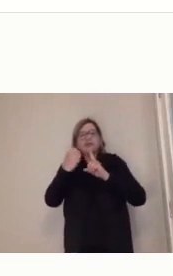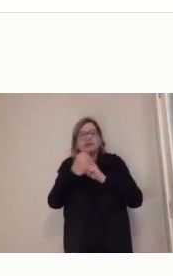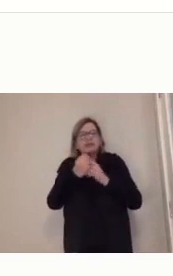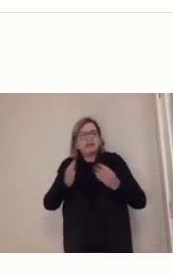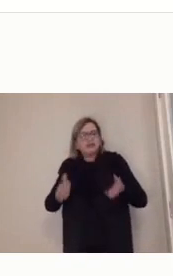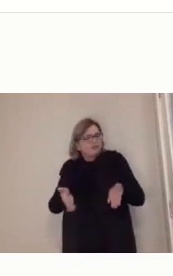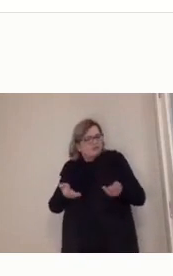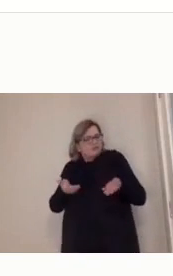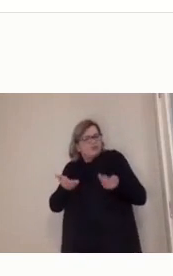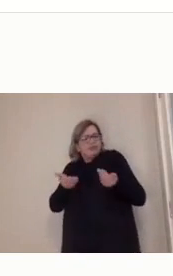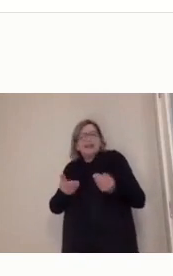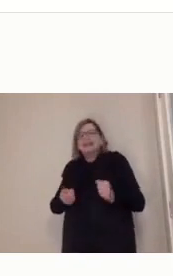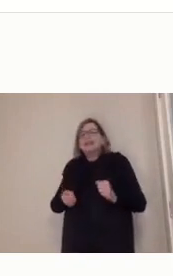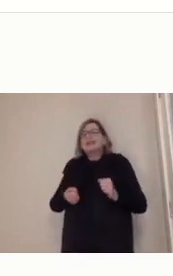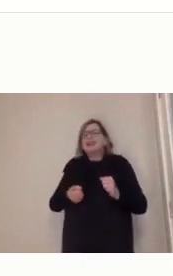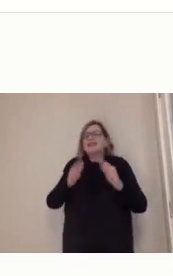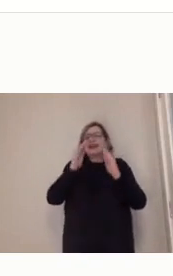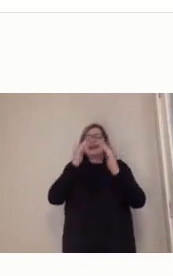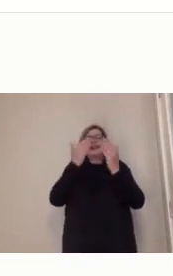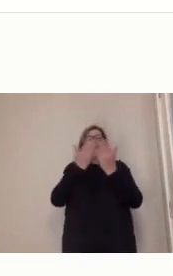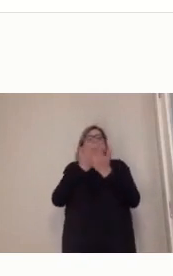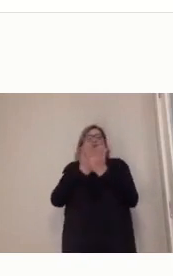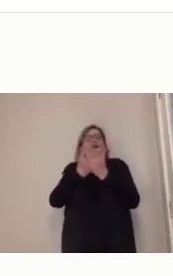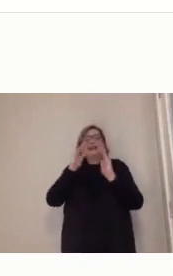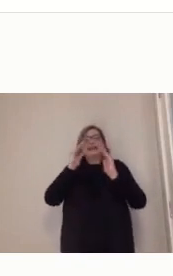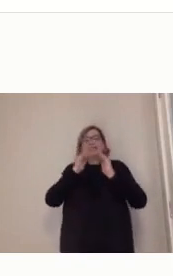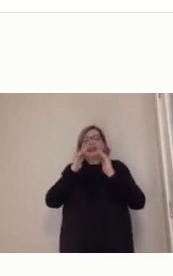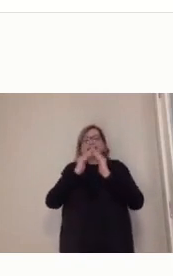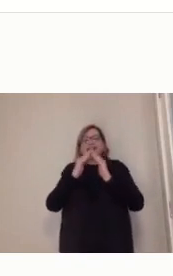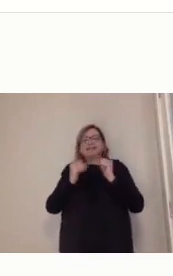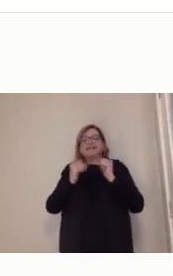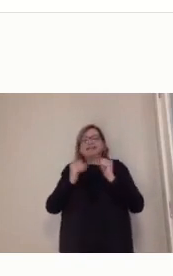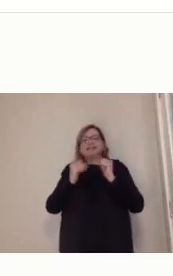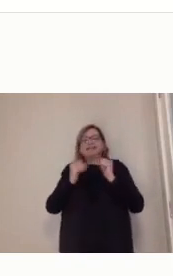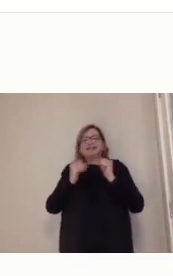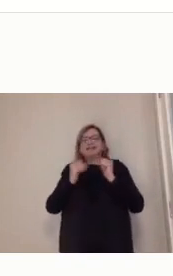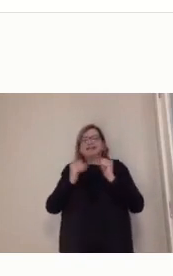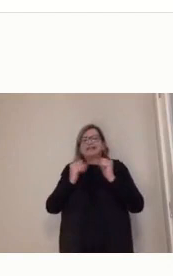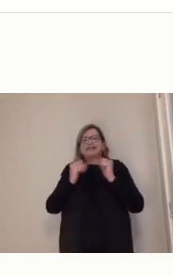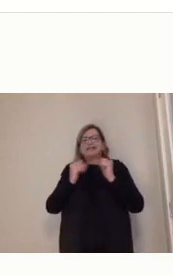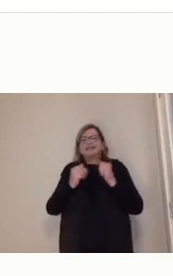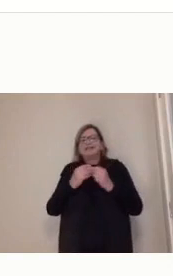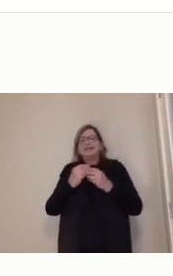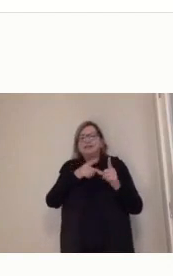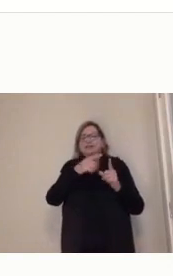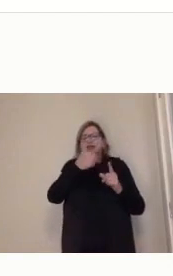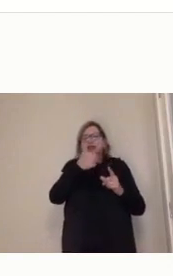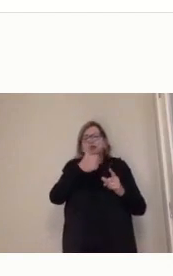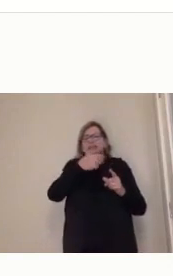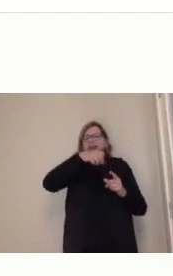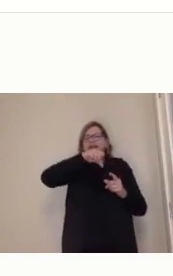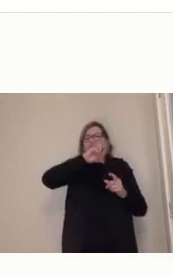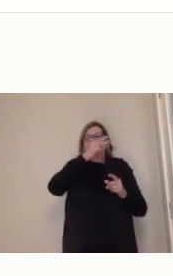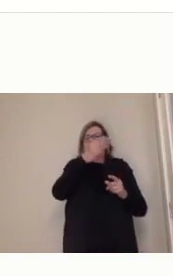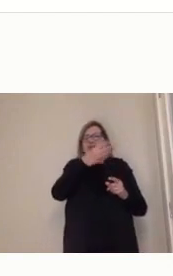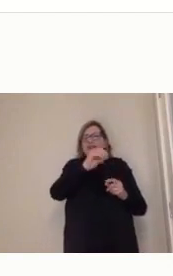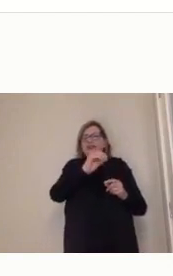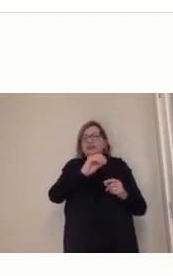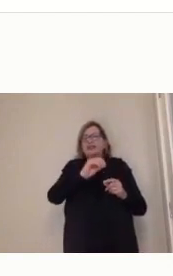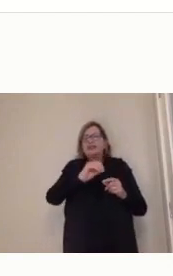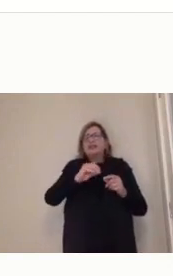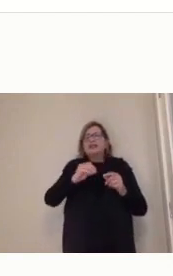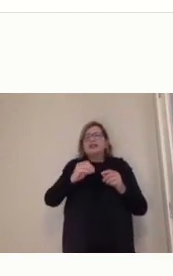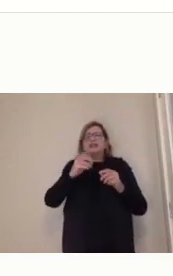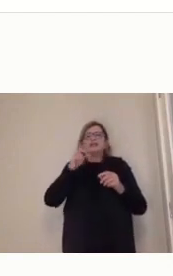uma universidade em Nova York que trabalhava com artes práticas da agricultura, engenharia, economia doméstica em 39